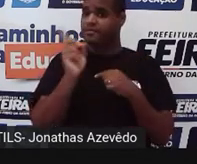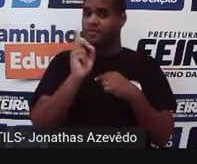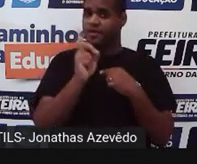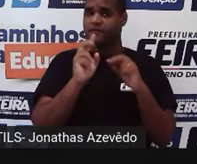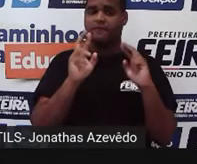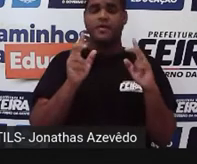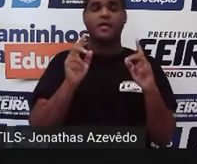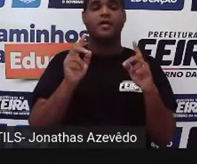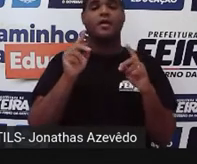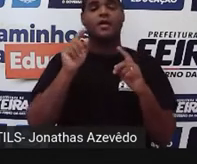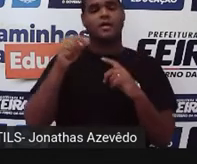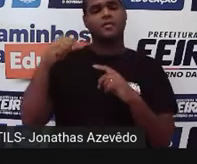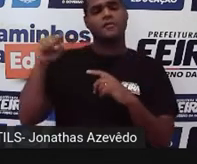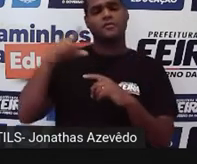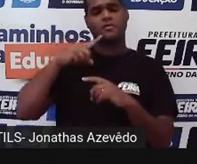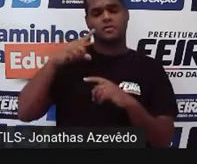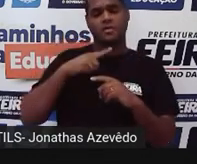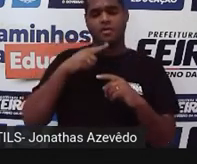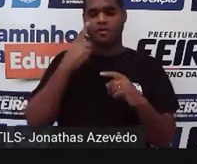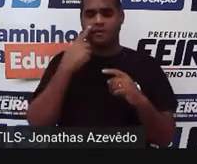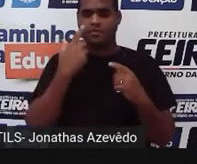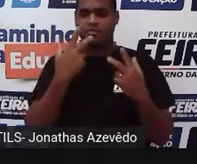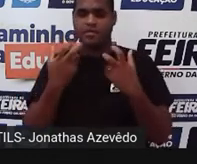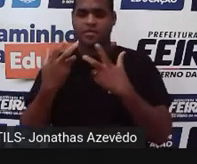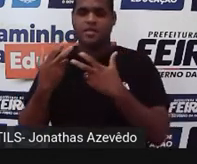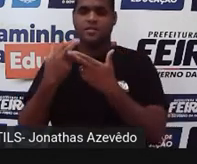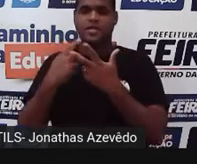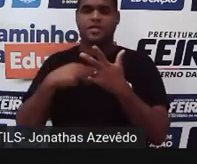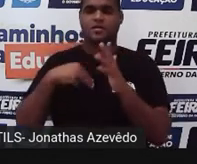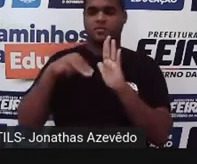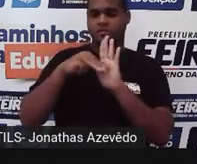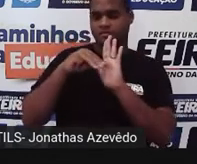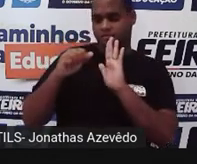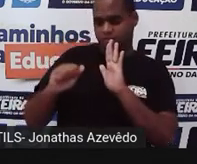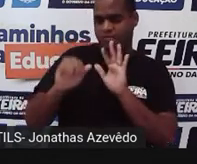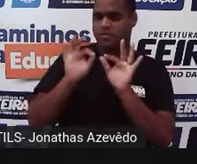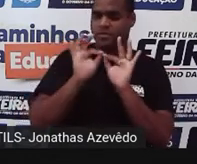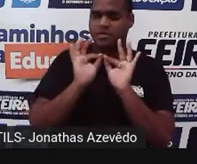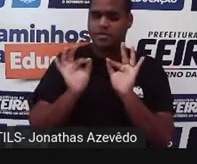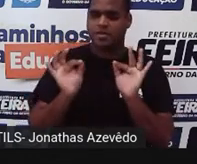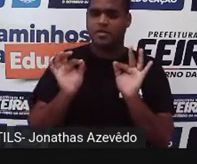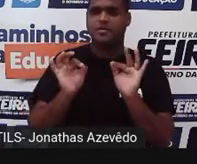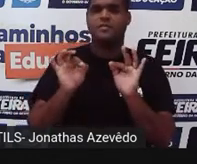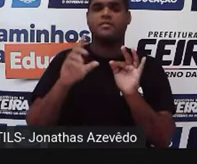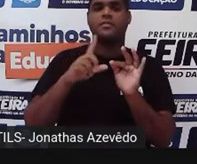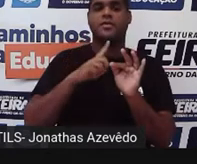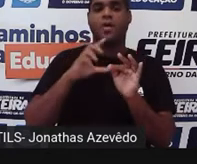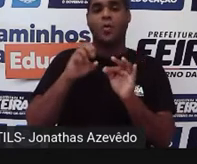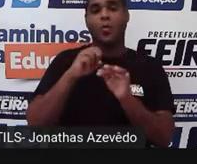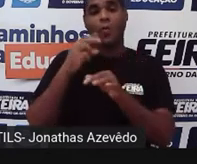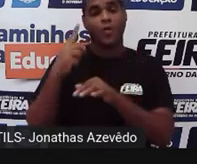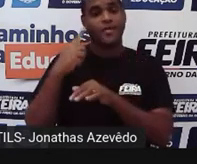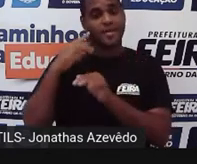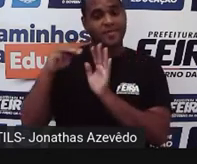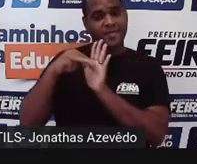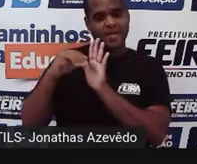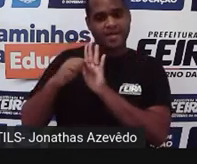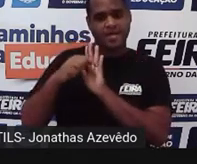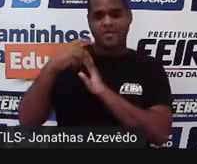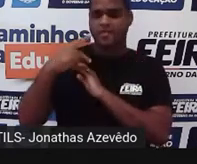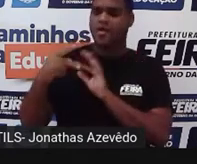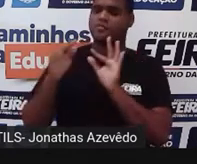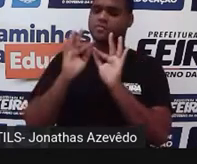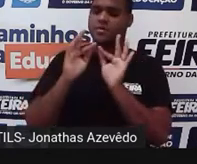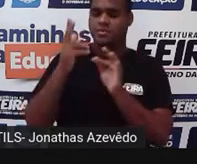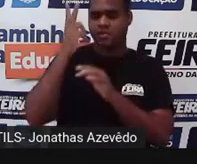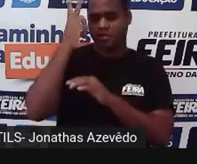Porque essa que a gente viu é a média aritmética simples ou a média aritmética comum.